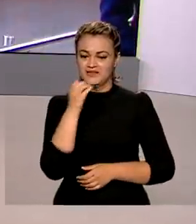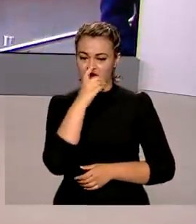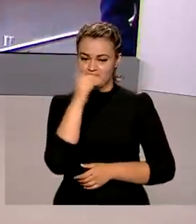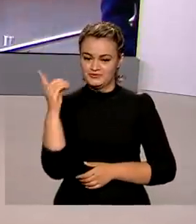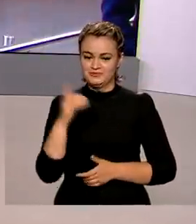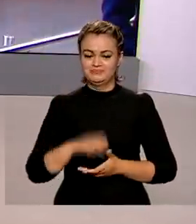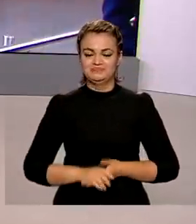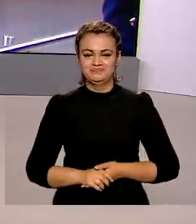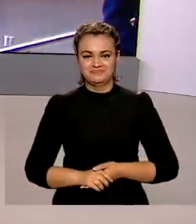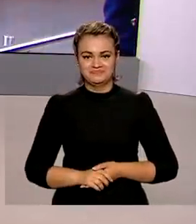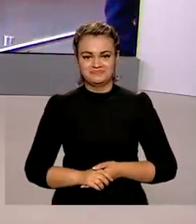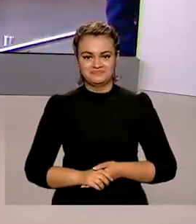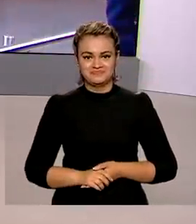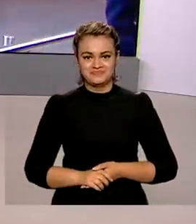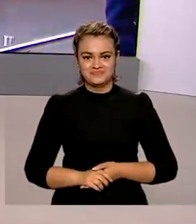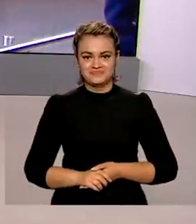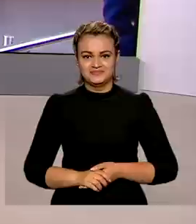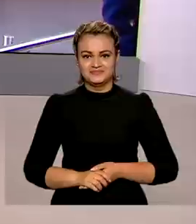Dimas, bom dia pra você.